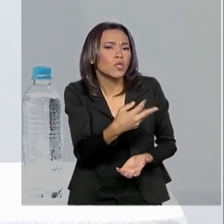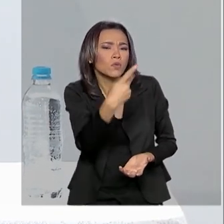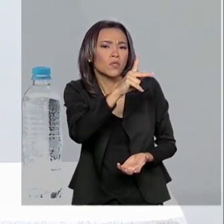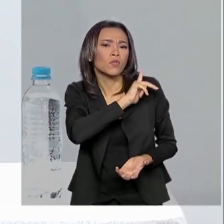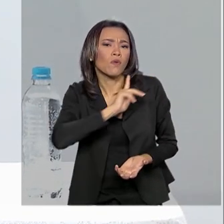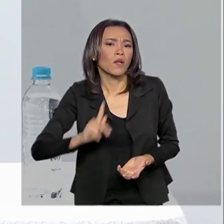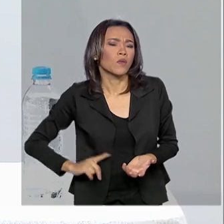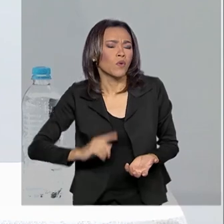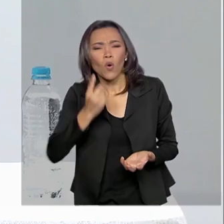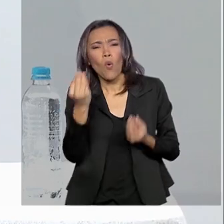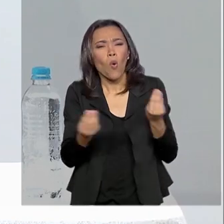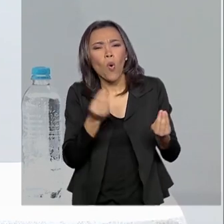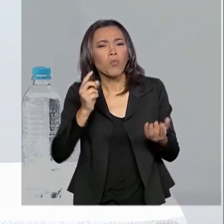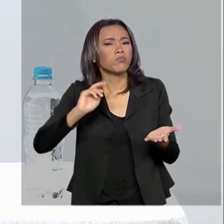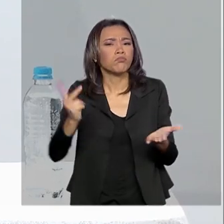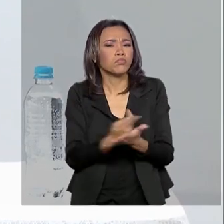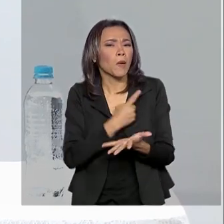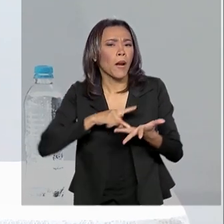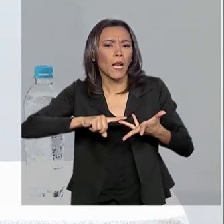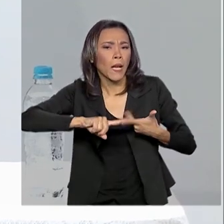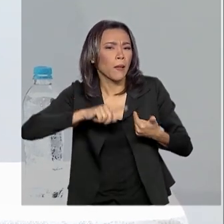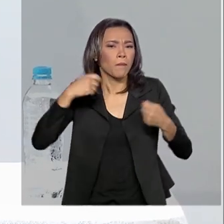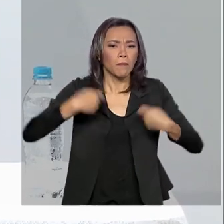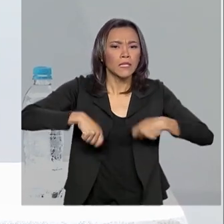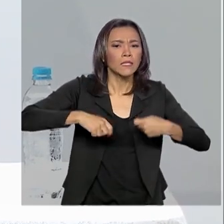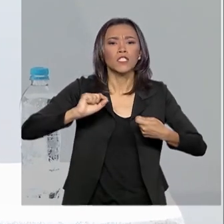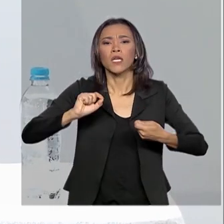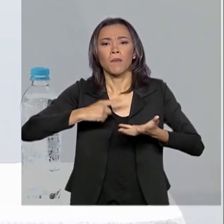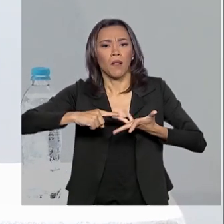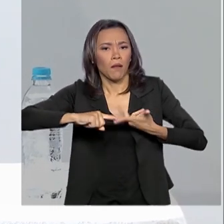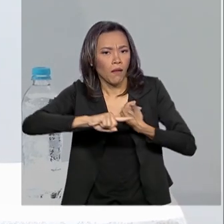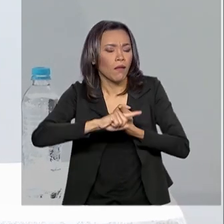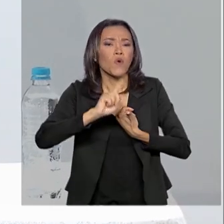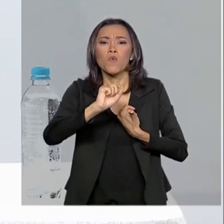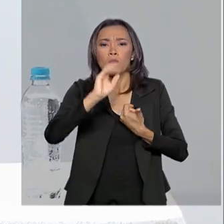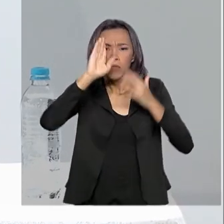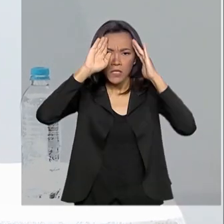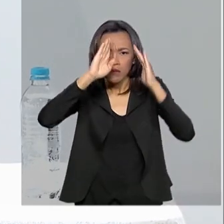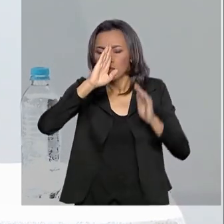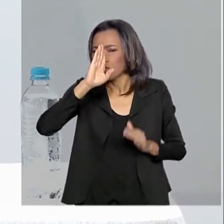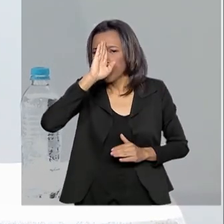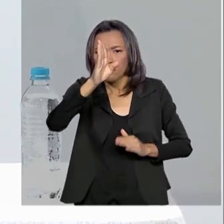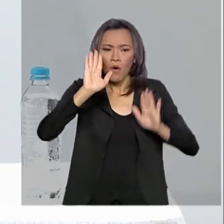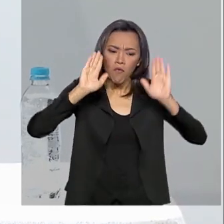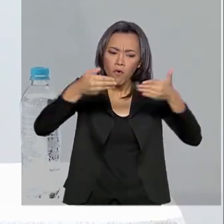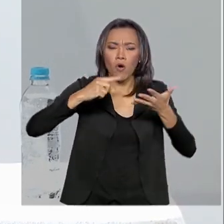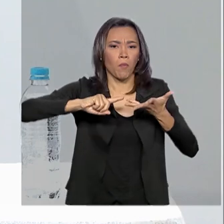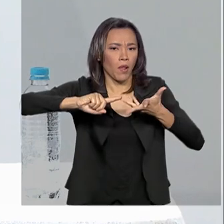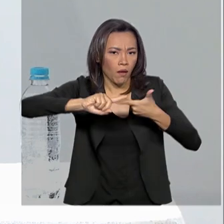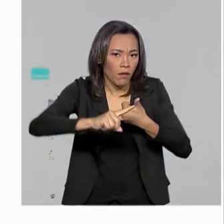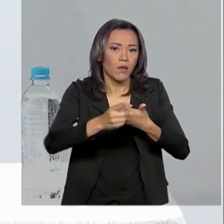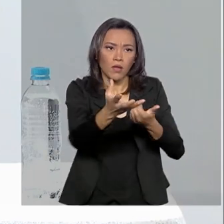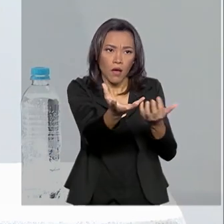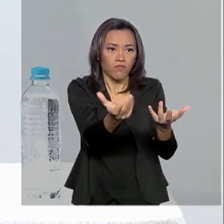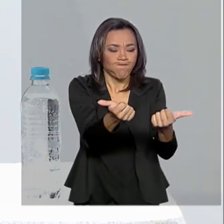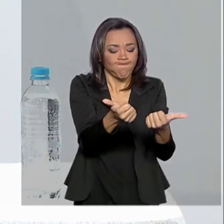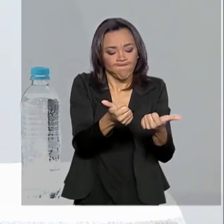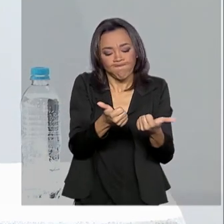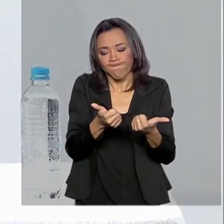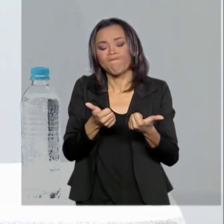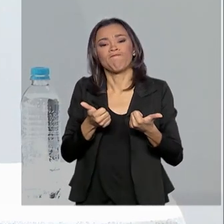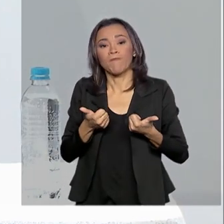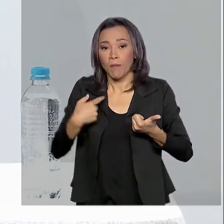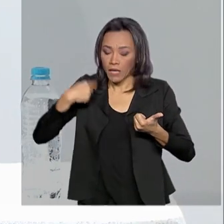a sua visão sobre as principais necessidades, as prioridades para o seu estado, de modo que eu tenha